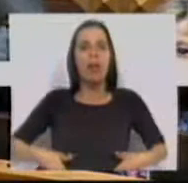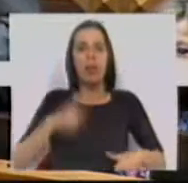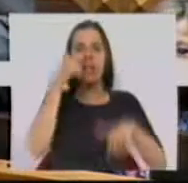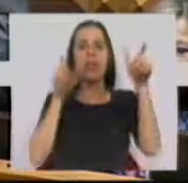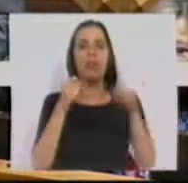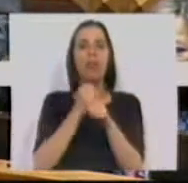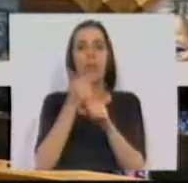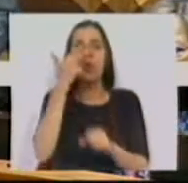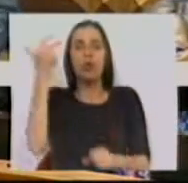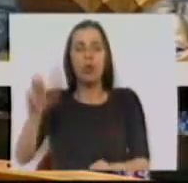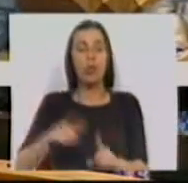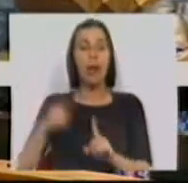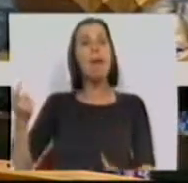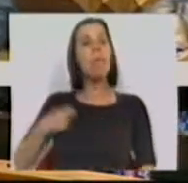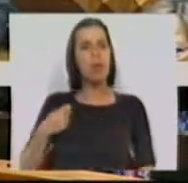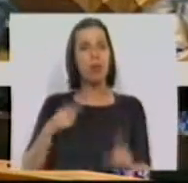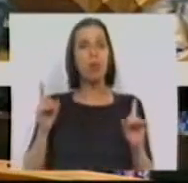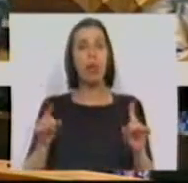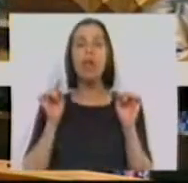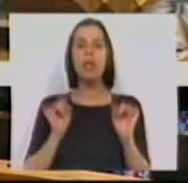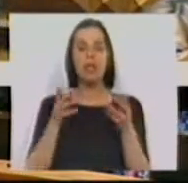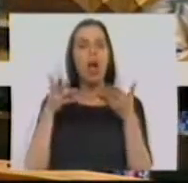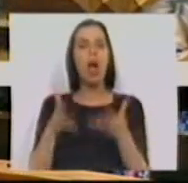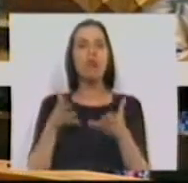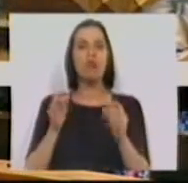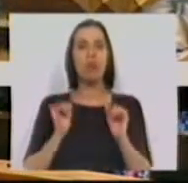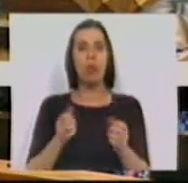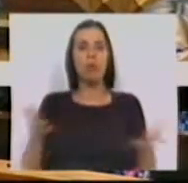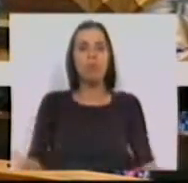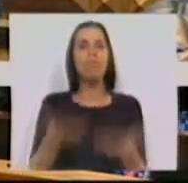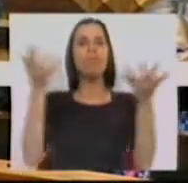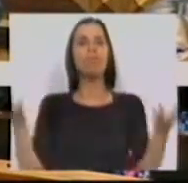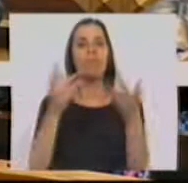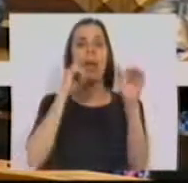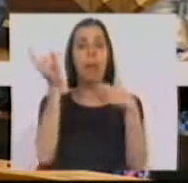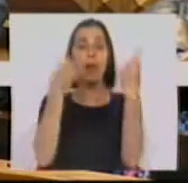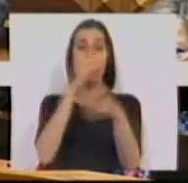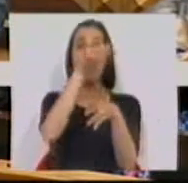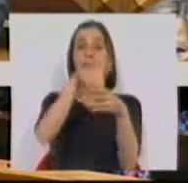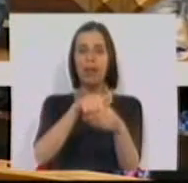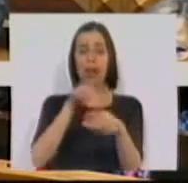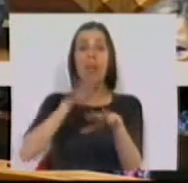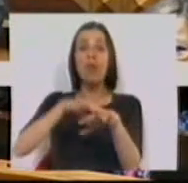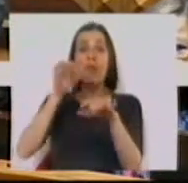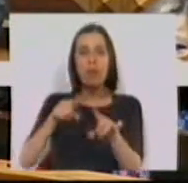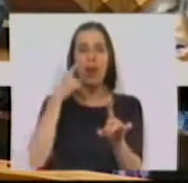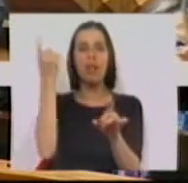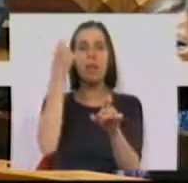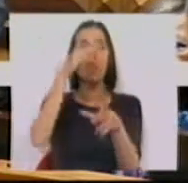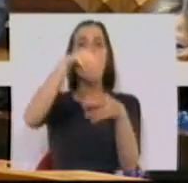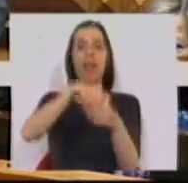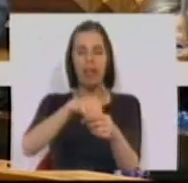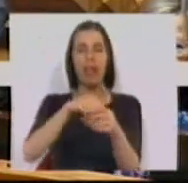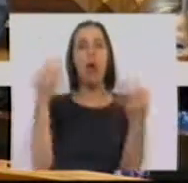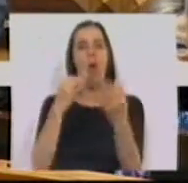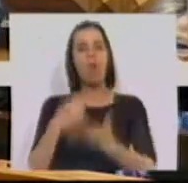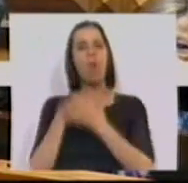trabalhadores, dos reformados e dos pensionistas. Isso ajudou a impulsionar a procura interna e foi graças a essa procura interna